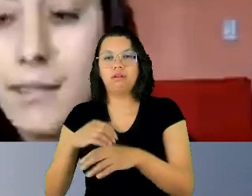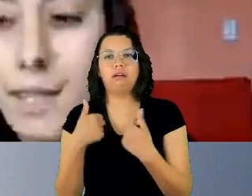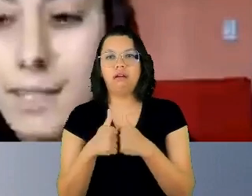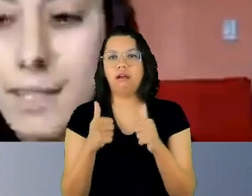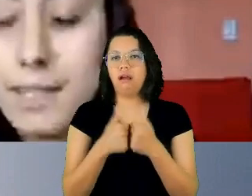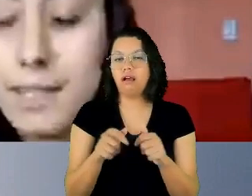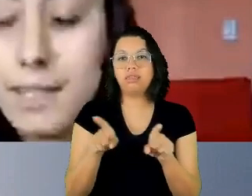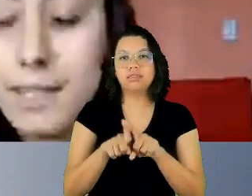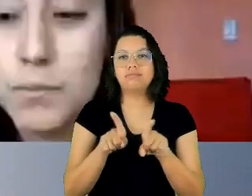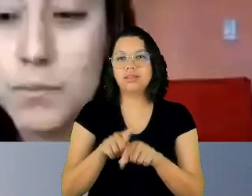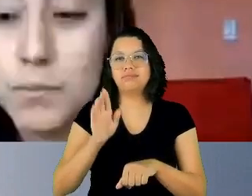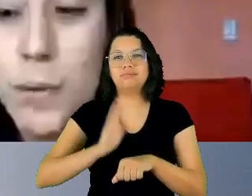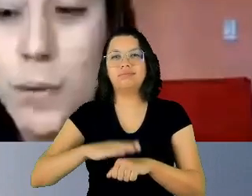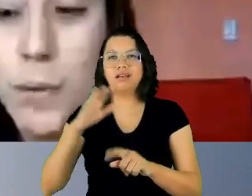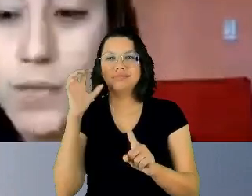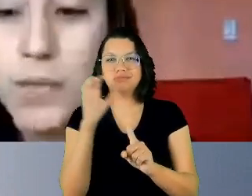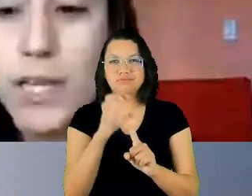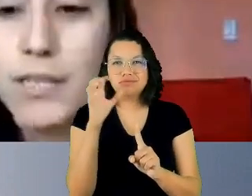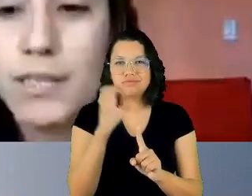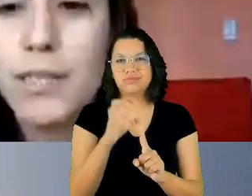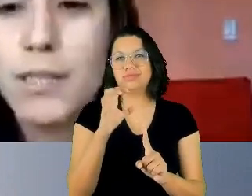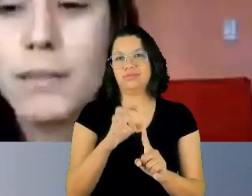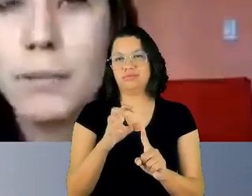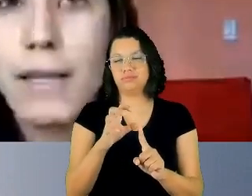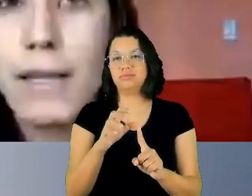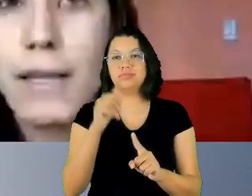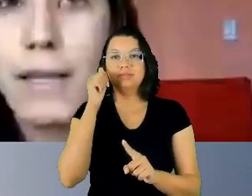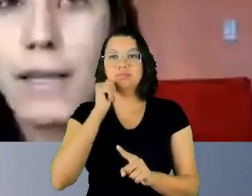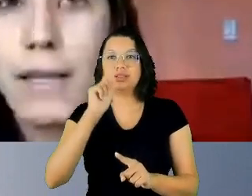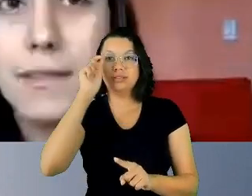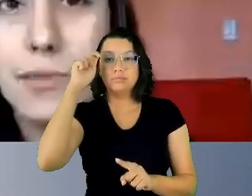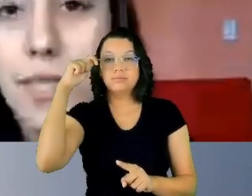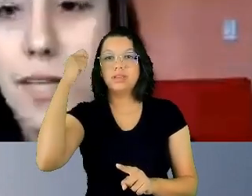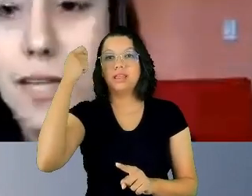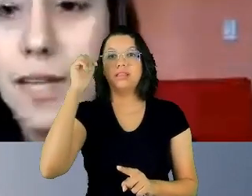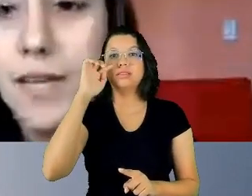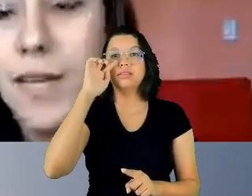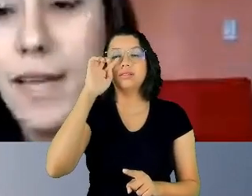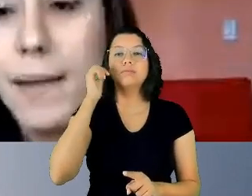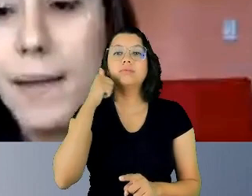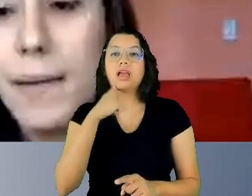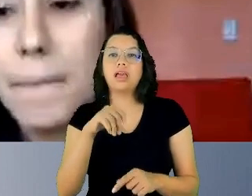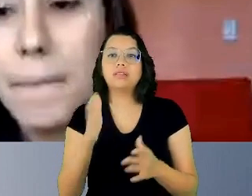Mulheres negras, mulheres pobres, mulheres que passam o seu dia